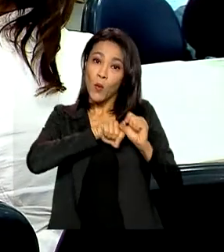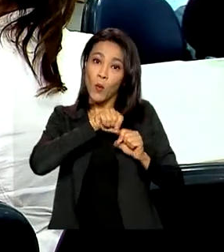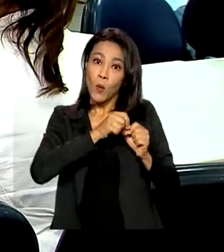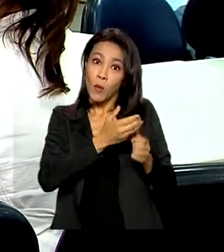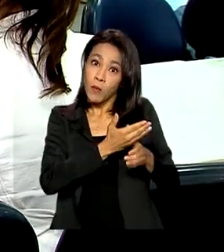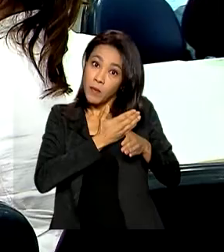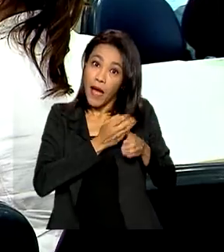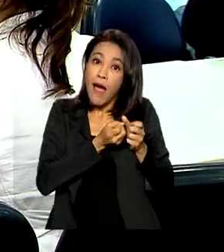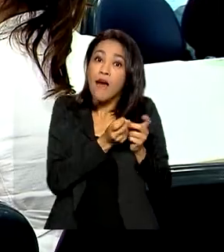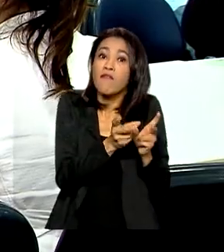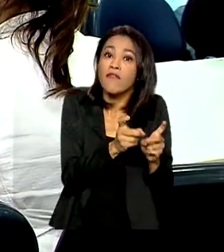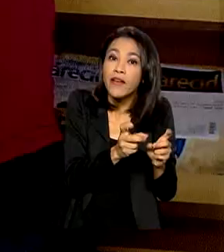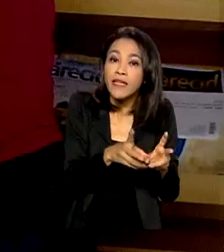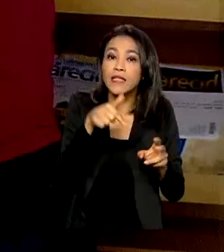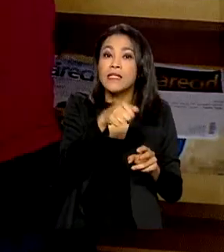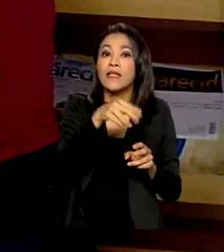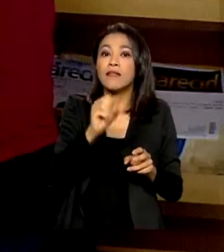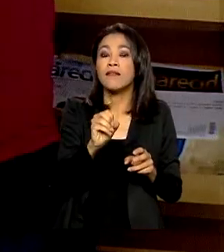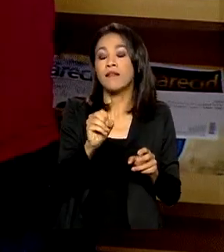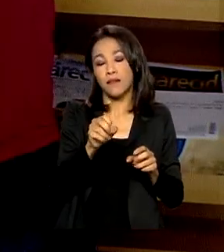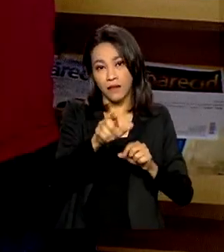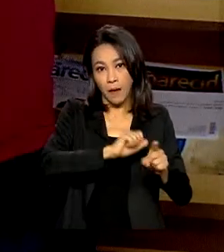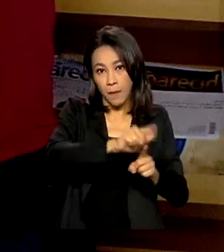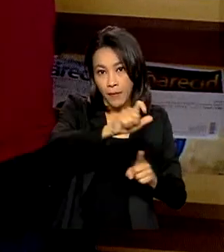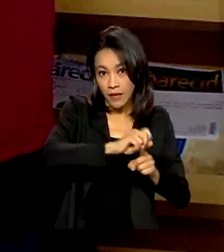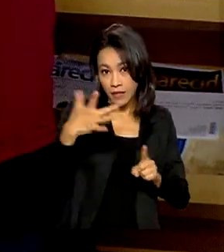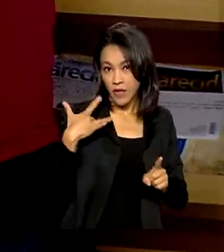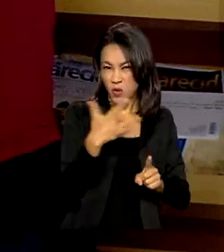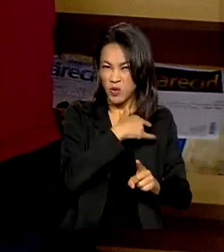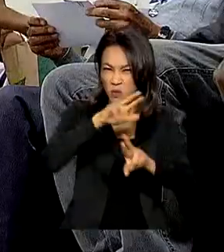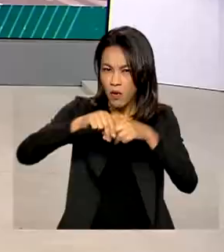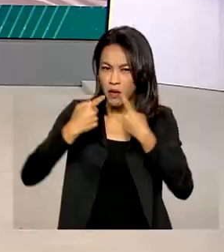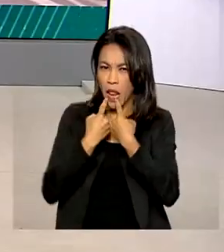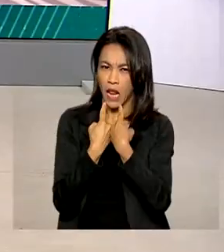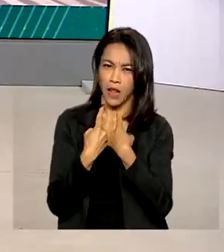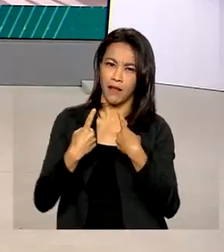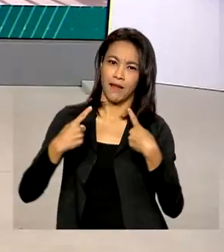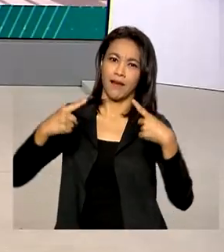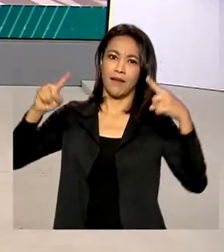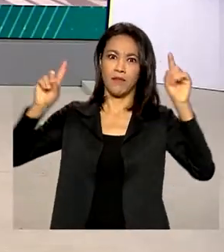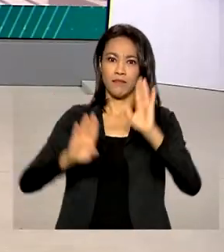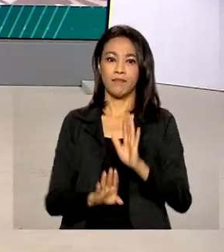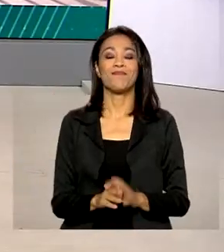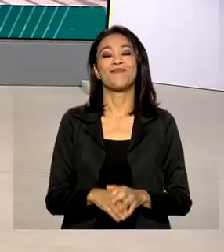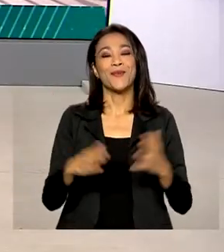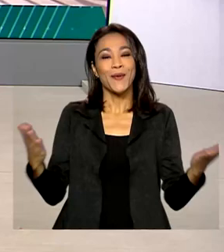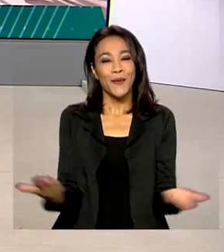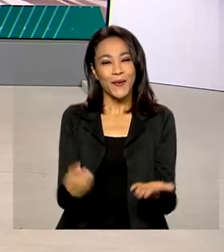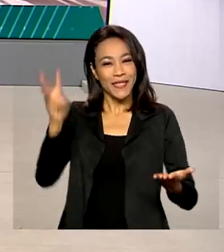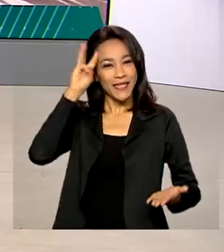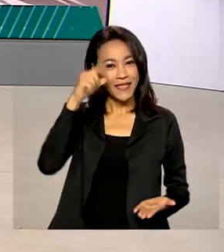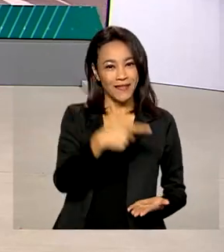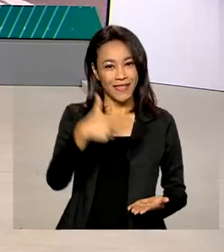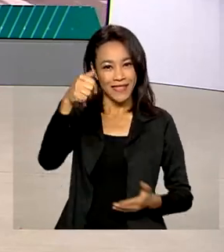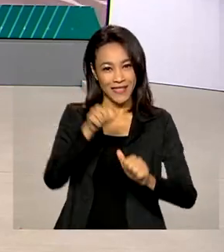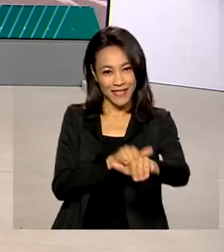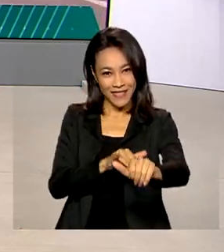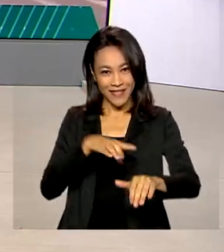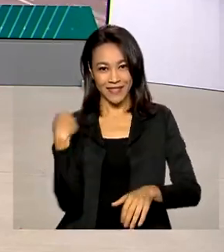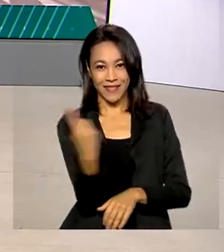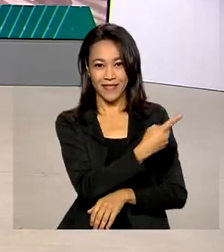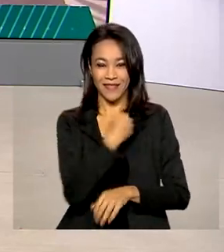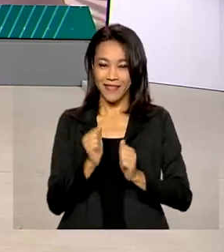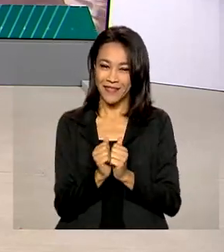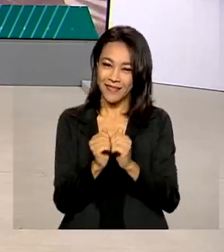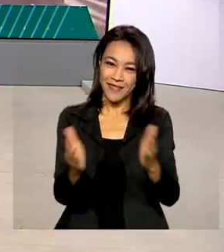de 70 planos de saúde com alto índice de reclamações. Terça-feira, 27 de setembro. O Brasil